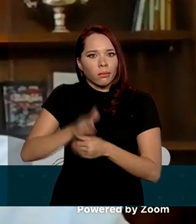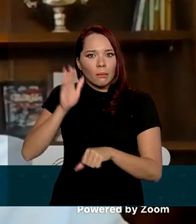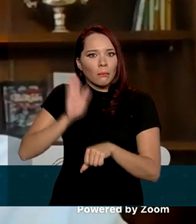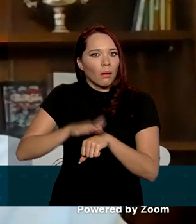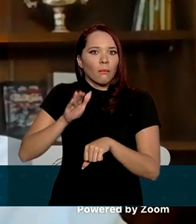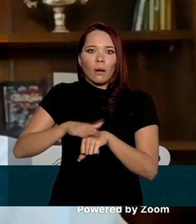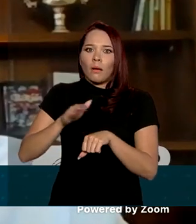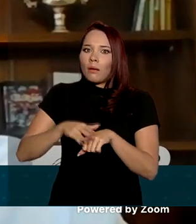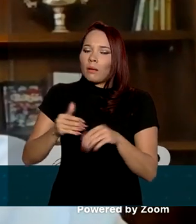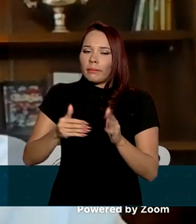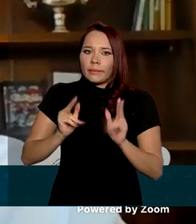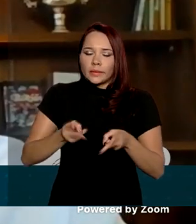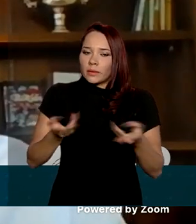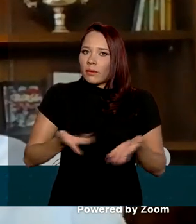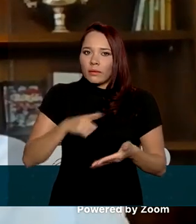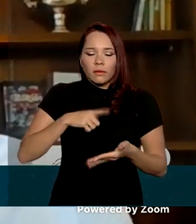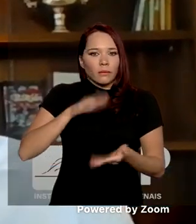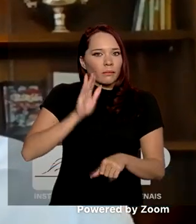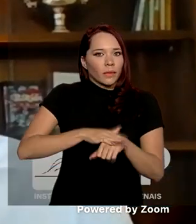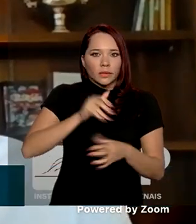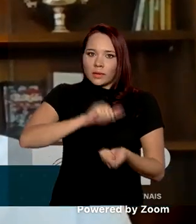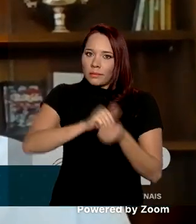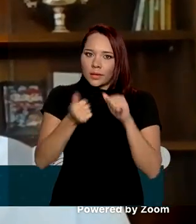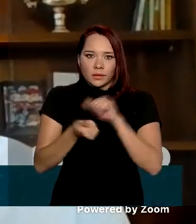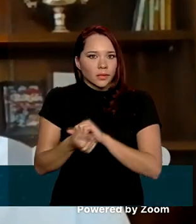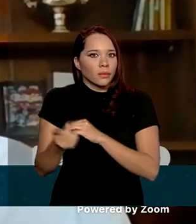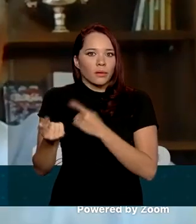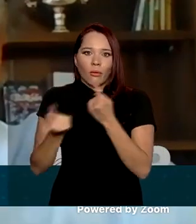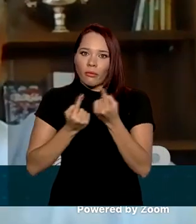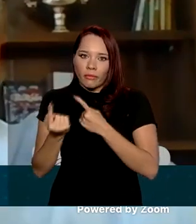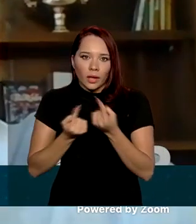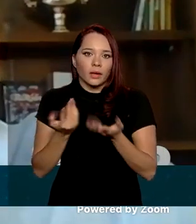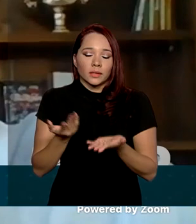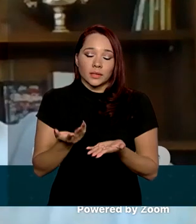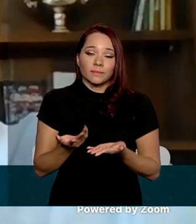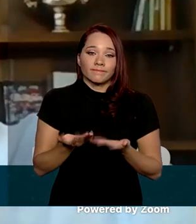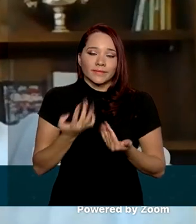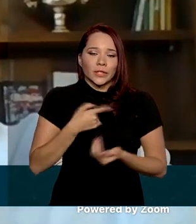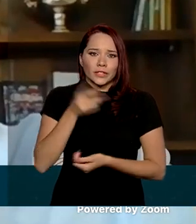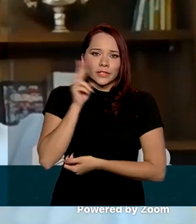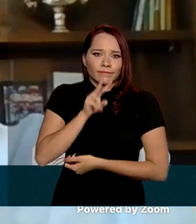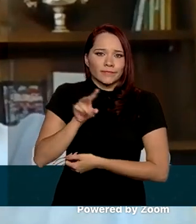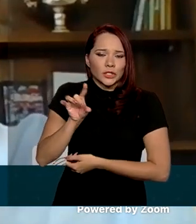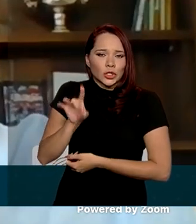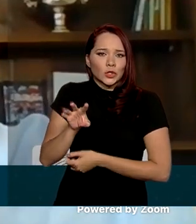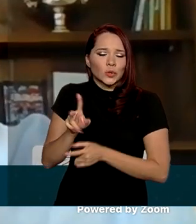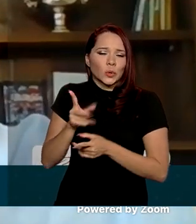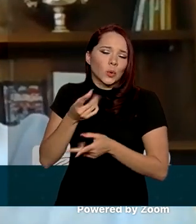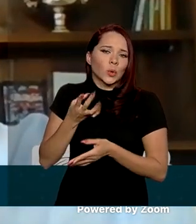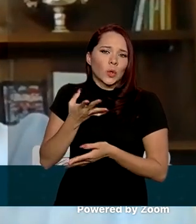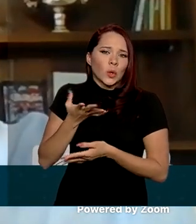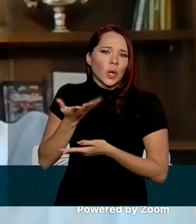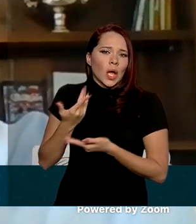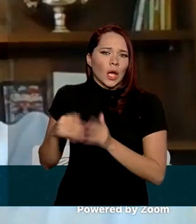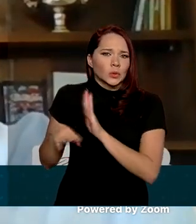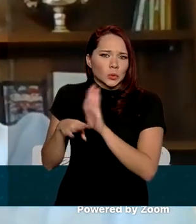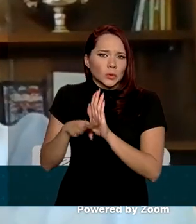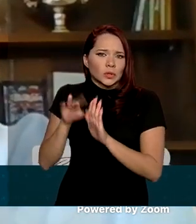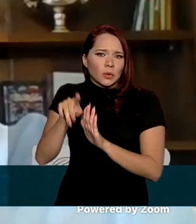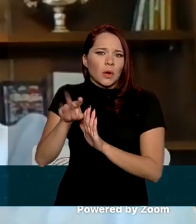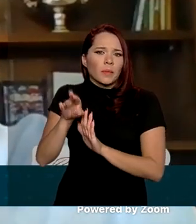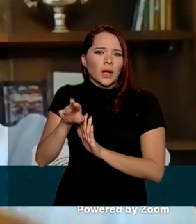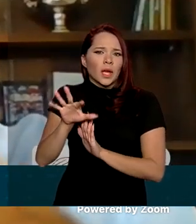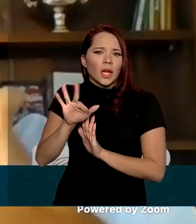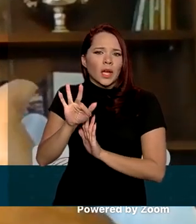gente tenha agora mais flexibilidade no trato com a transação. Não olhamos com o mesmo olhar favorável para refis,